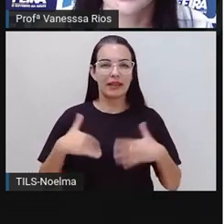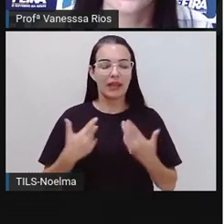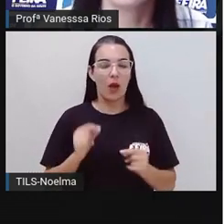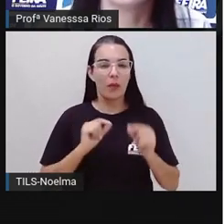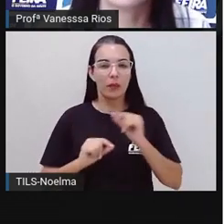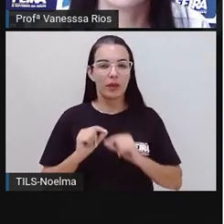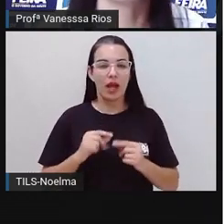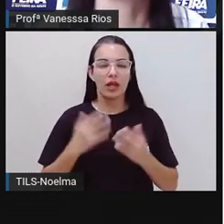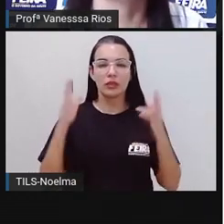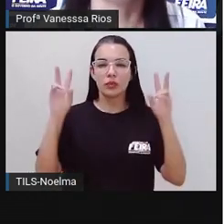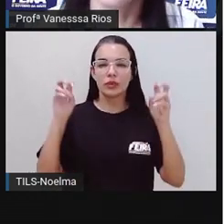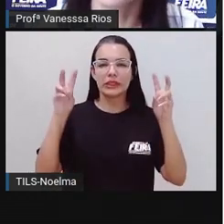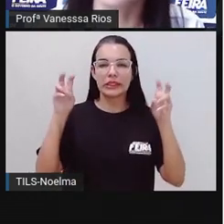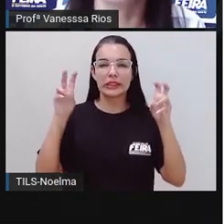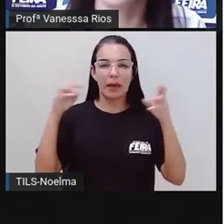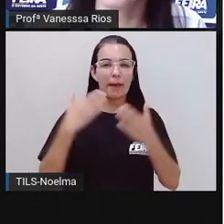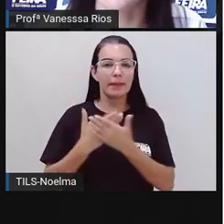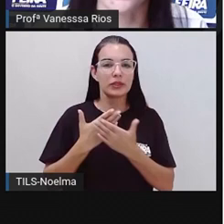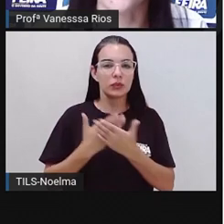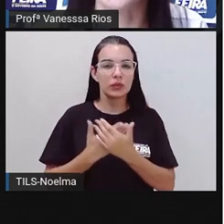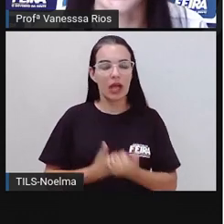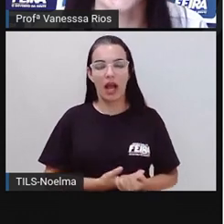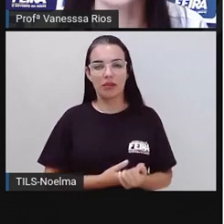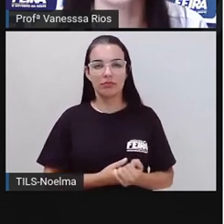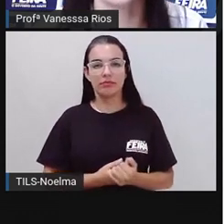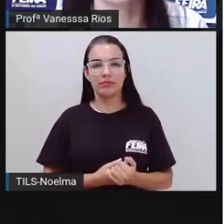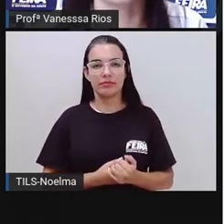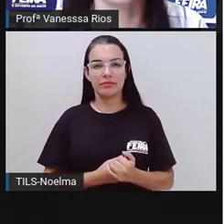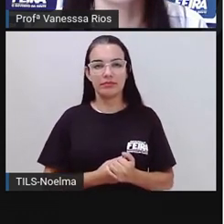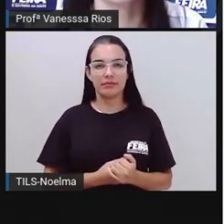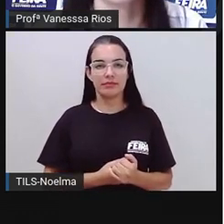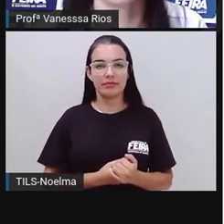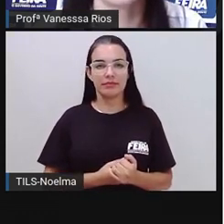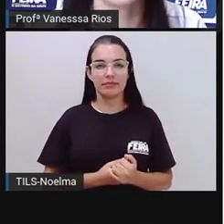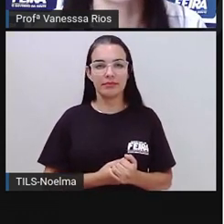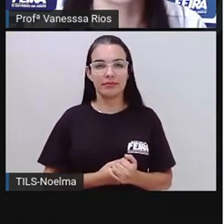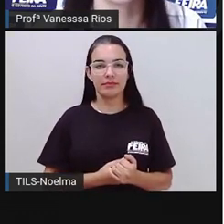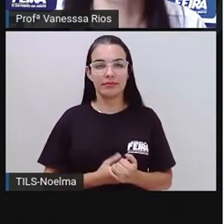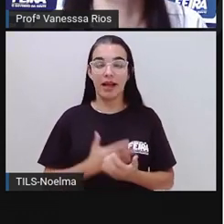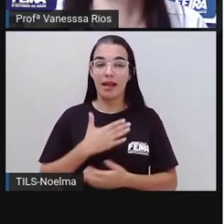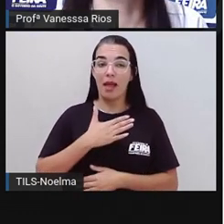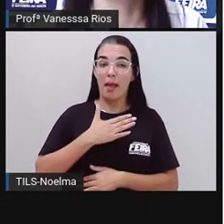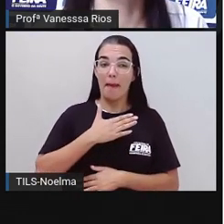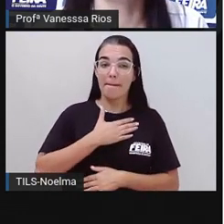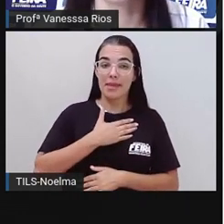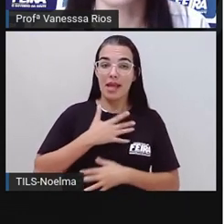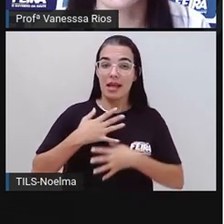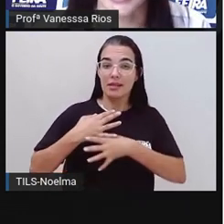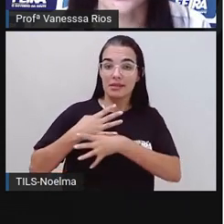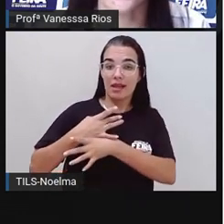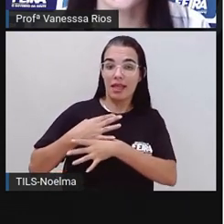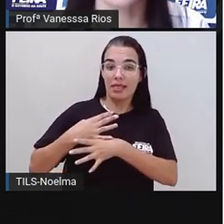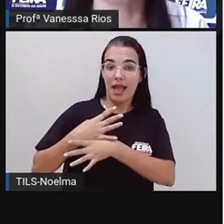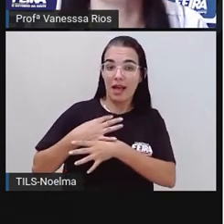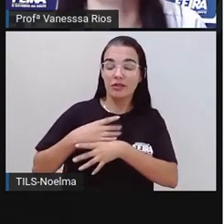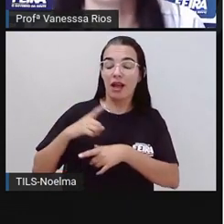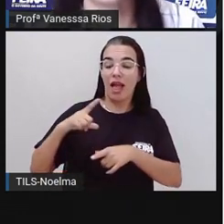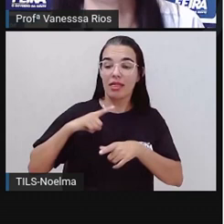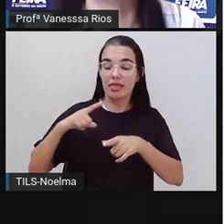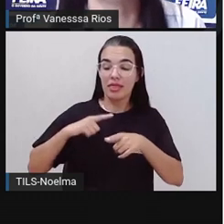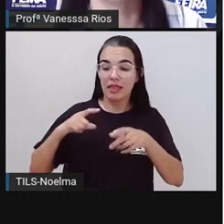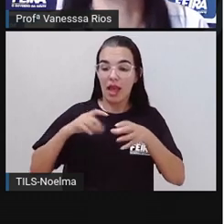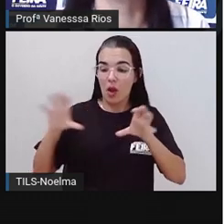ciências humanas, nós vamos estudar sobre, olha só, minha cidade é